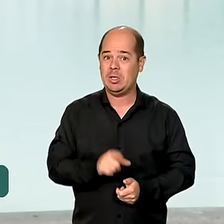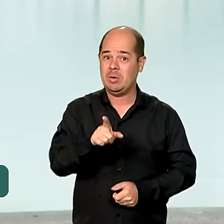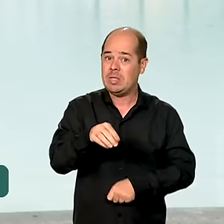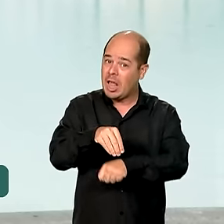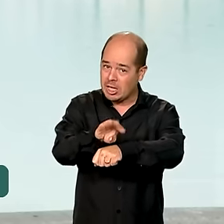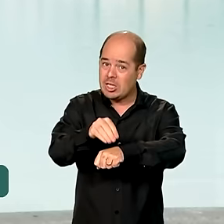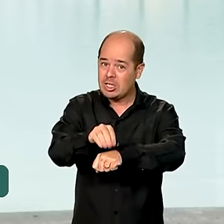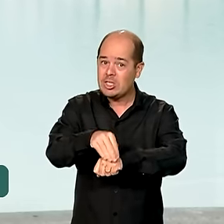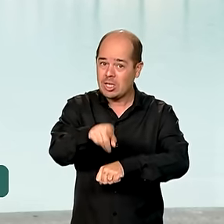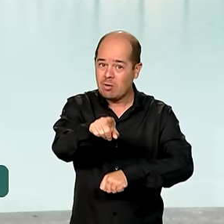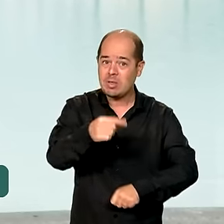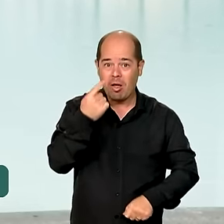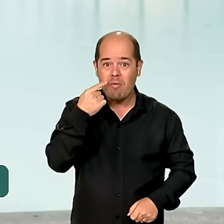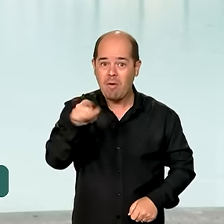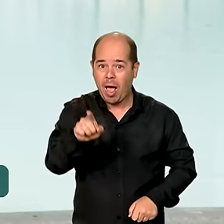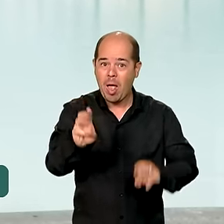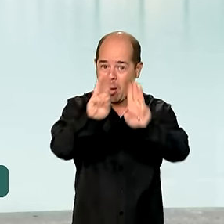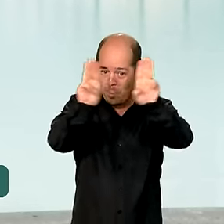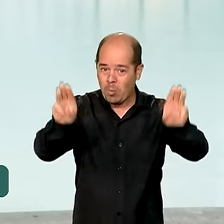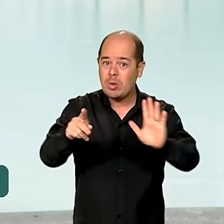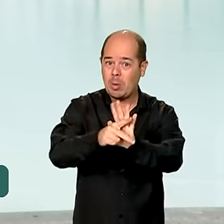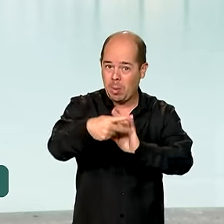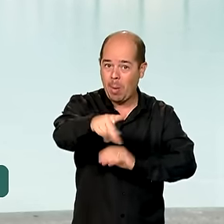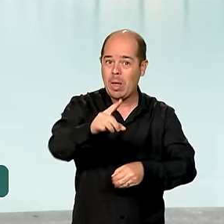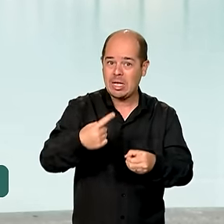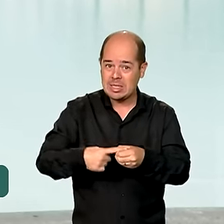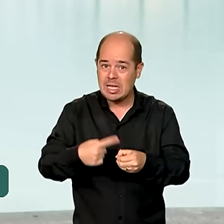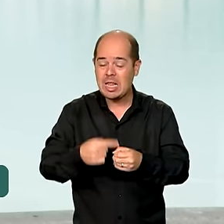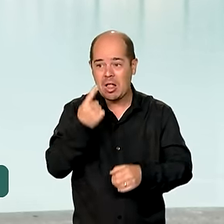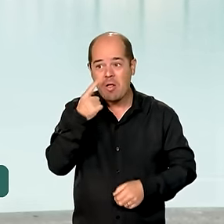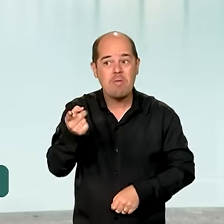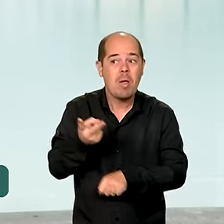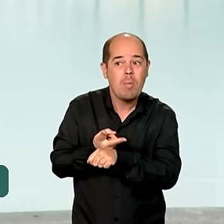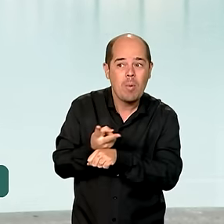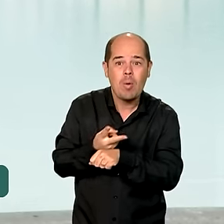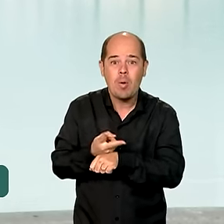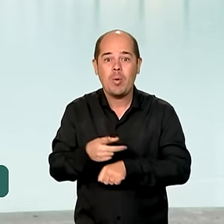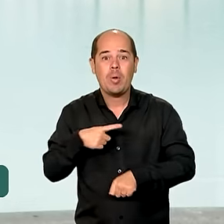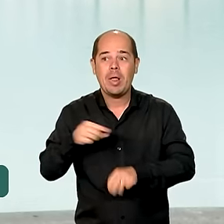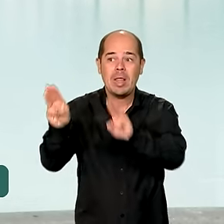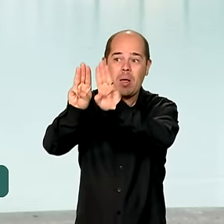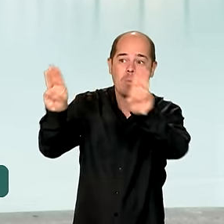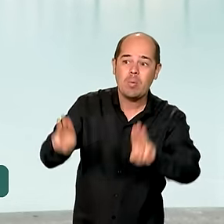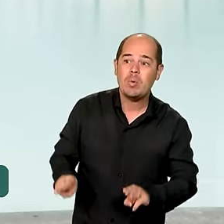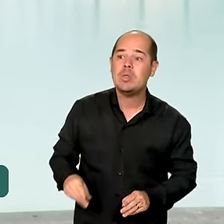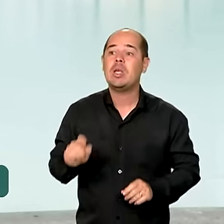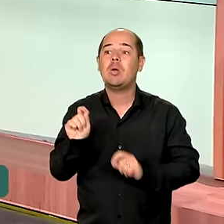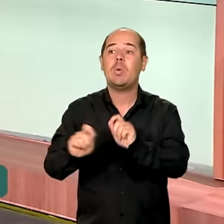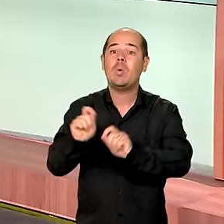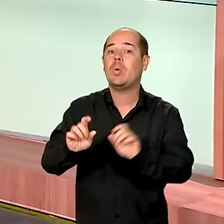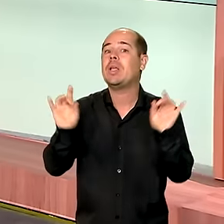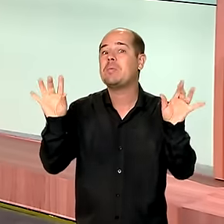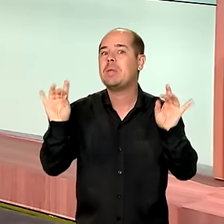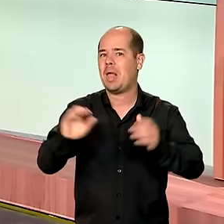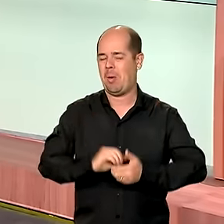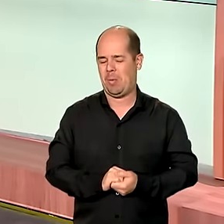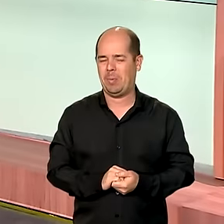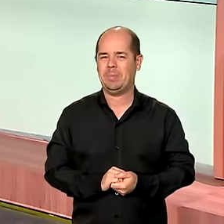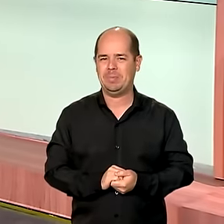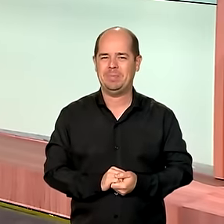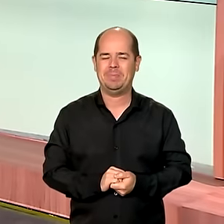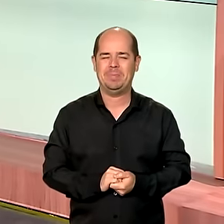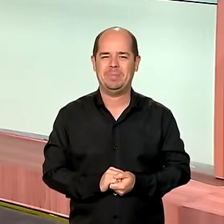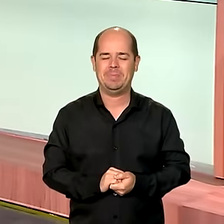cidade o museu que participa da Semana dos Museus e procurar qual é a programação especial da sua cidade. Eu volto com você, Vanessa. Ok, Cláudia